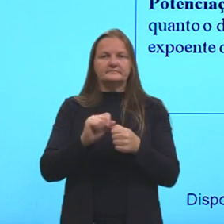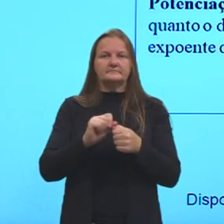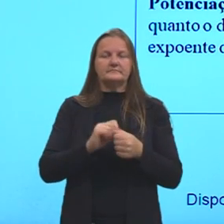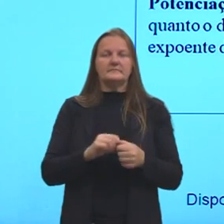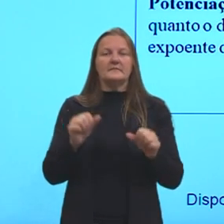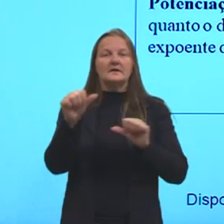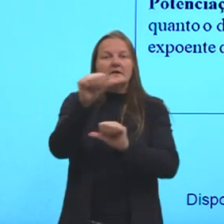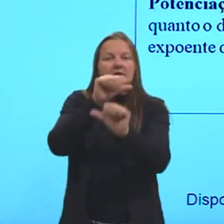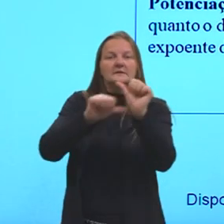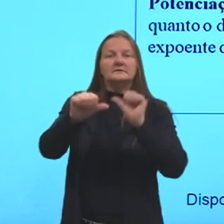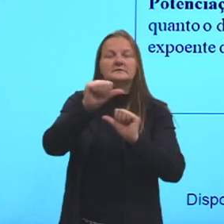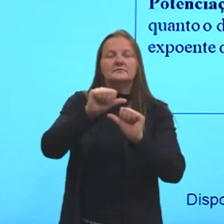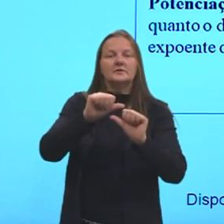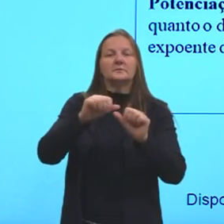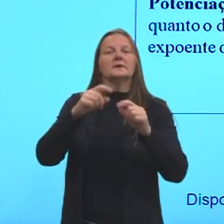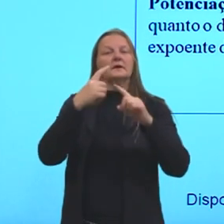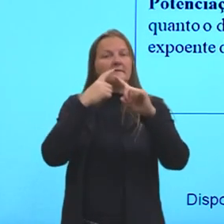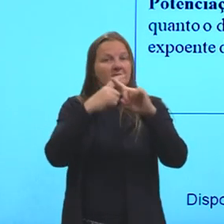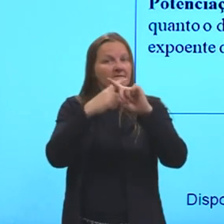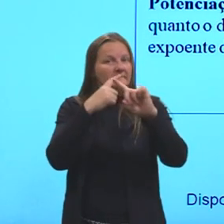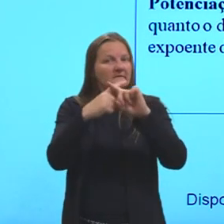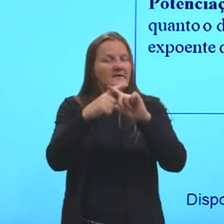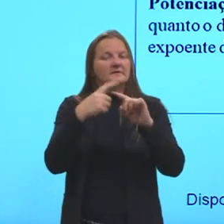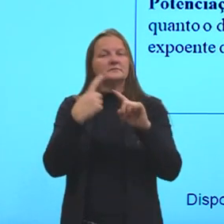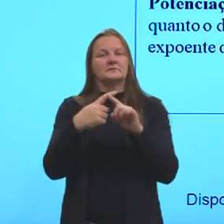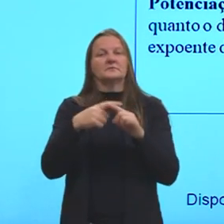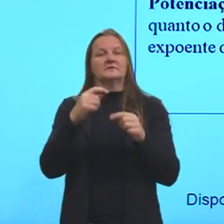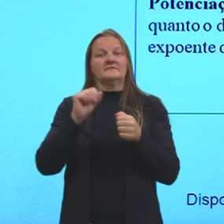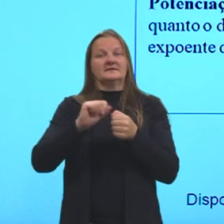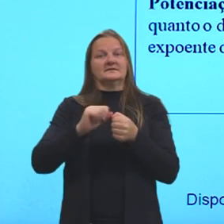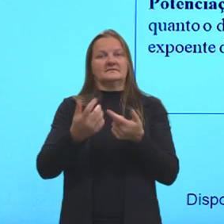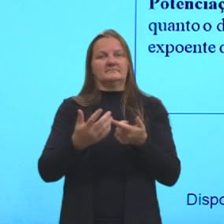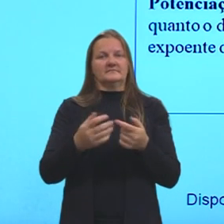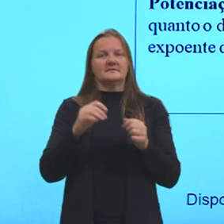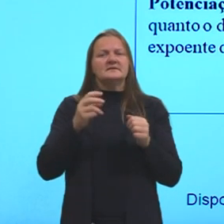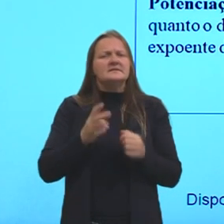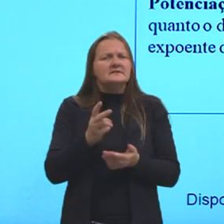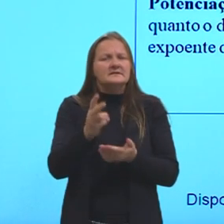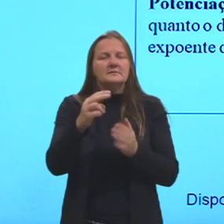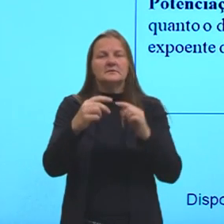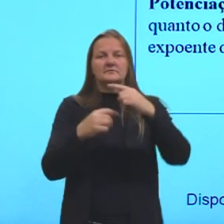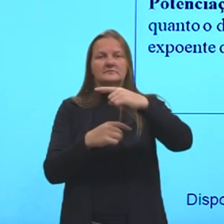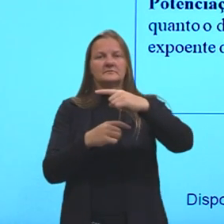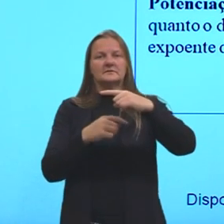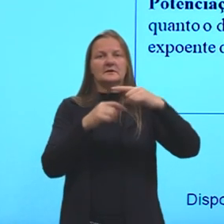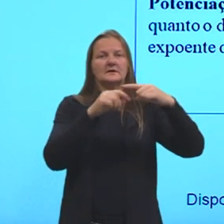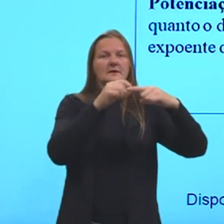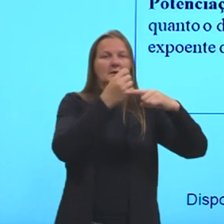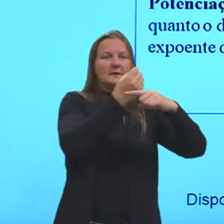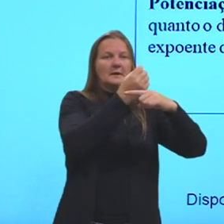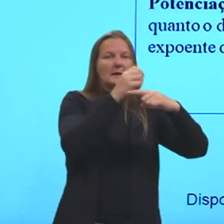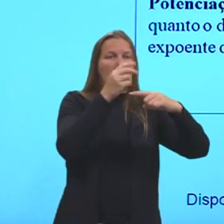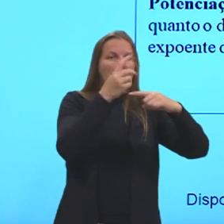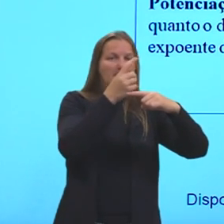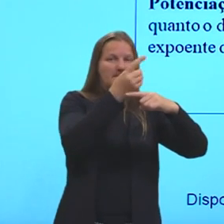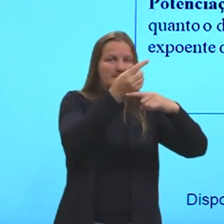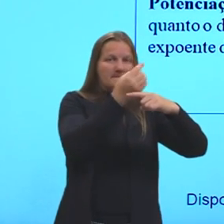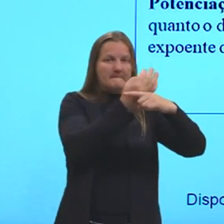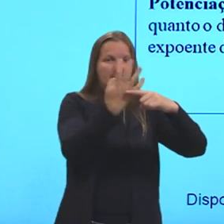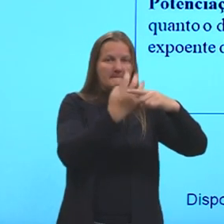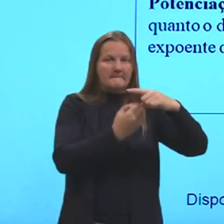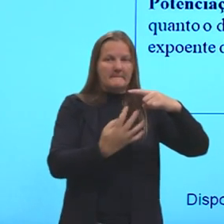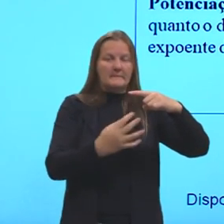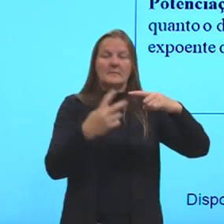transformar em uma multiplicação para resolver. Nós sempre mantemos a primeira fração e aí